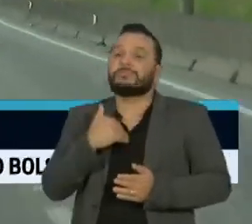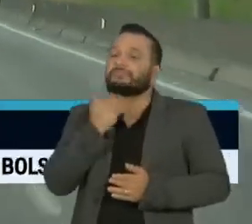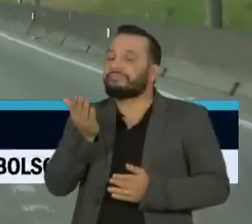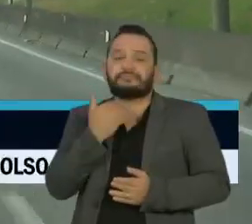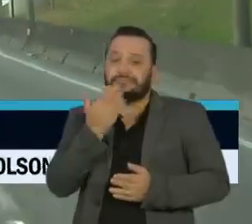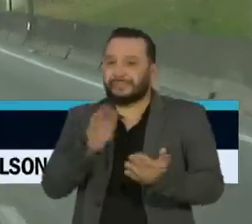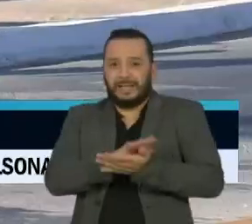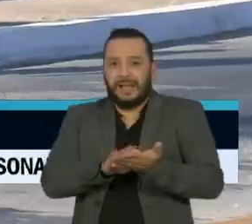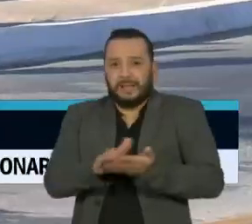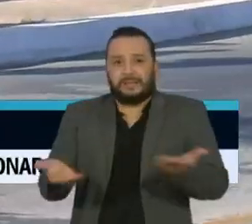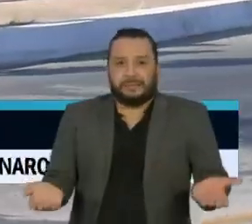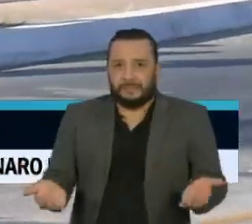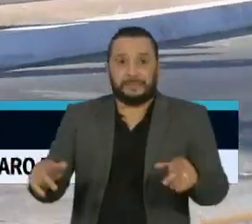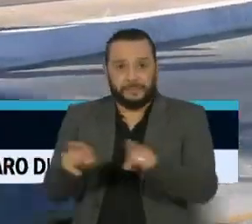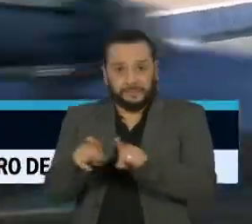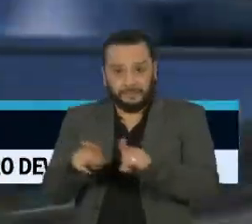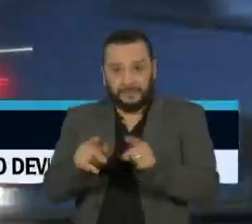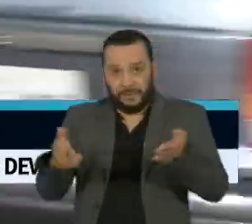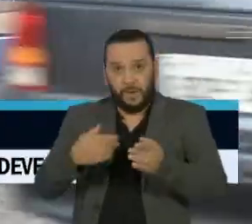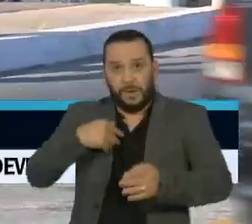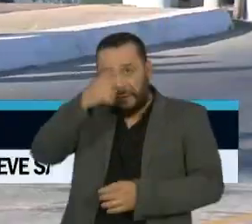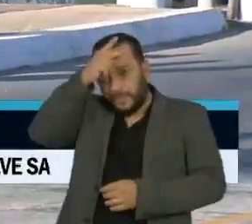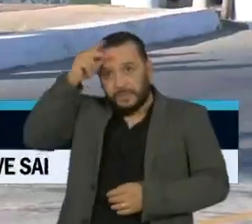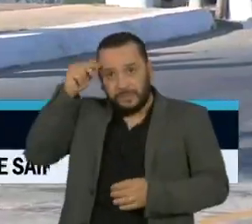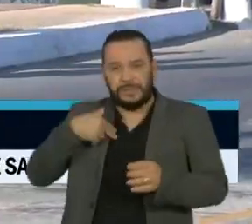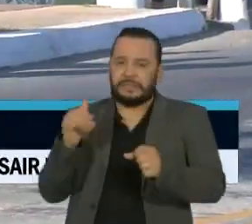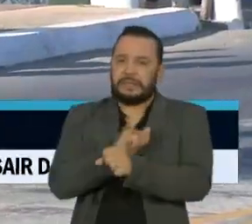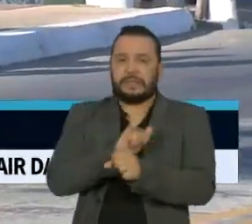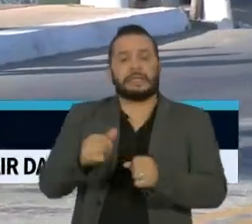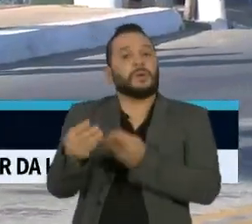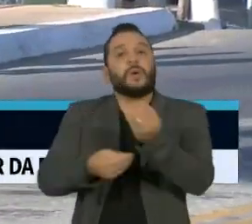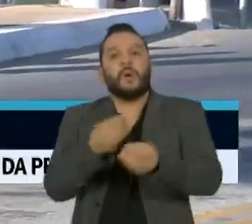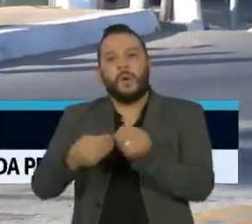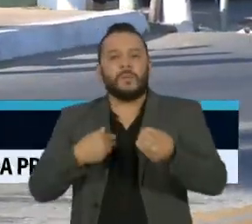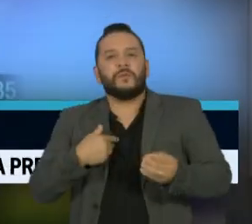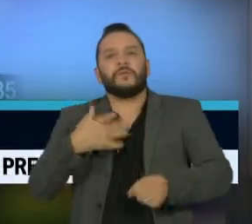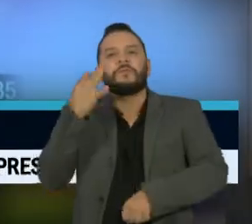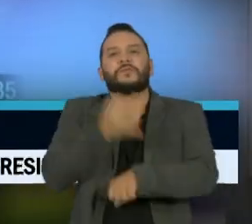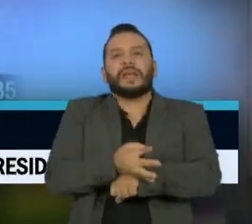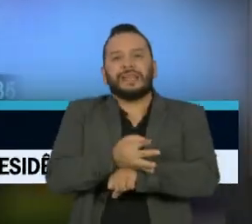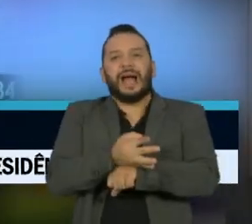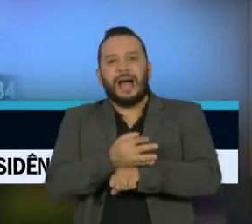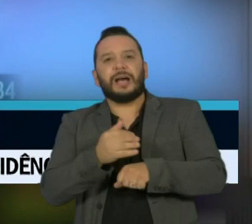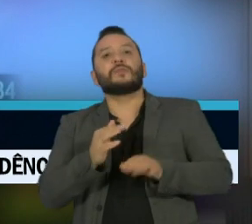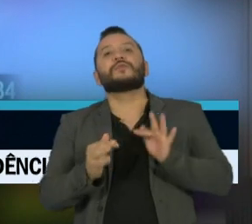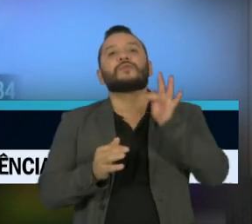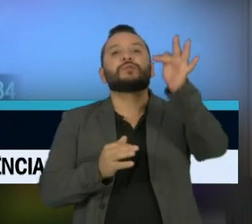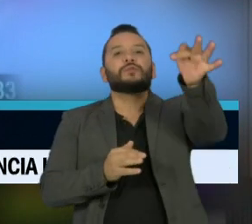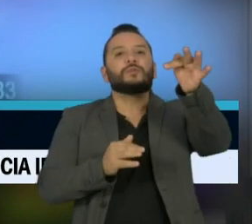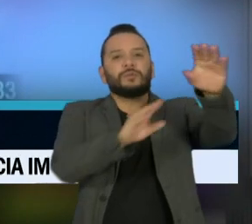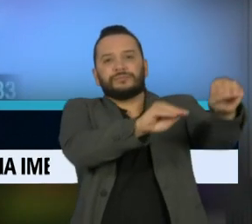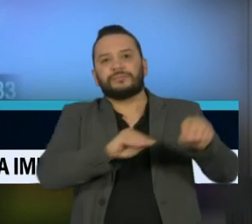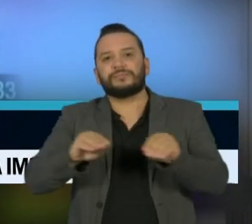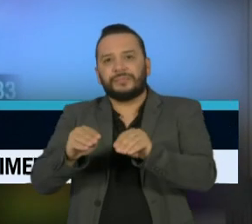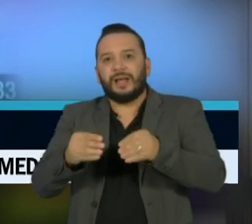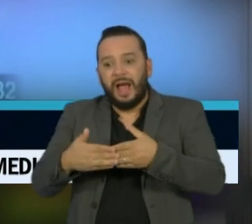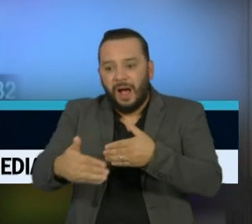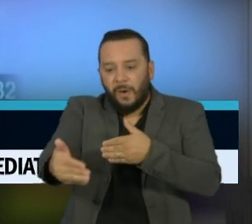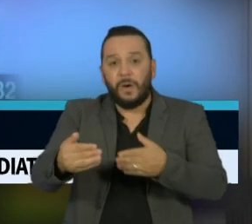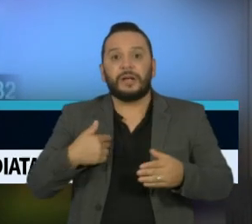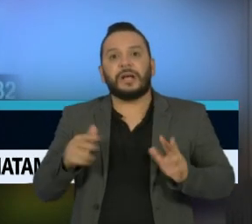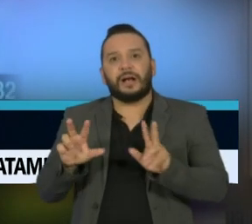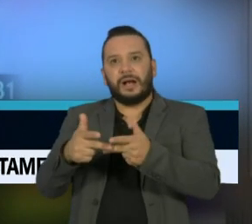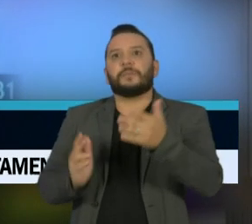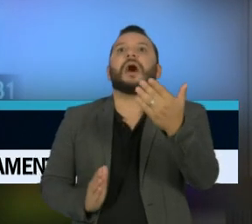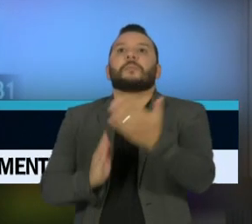isolamento social. Agora, a Prefeitura aposta na antecipação de feriados. A Câmara aprovou um projeto de lei que autoriza